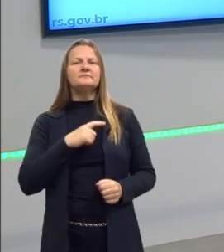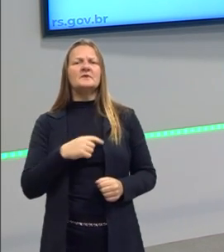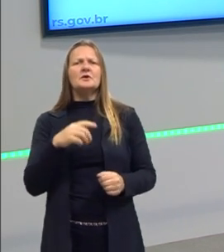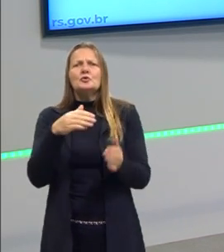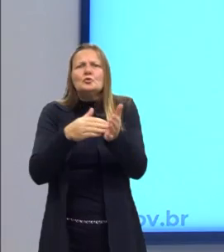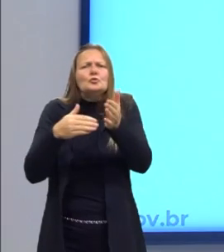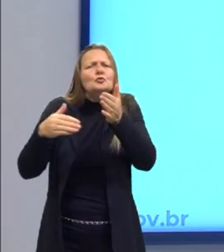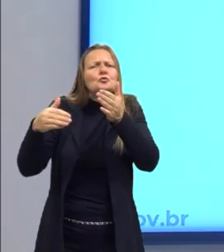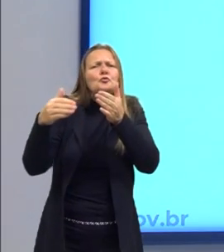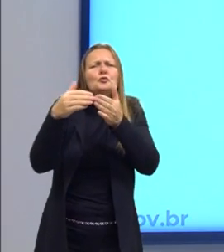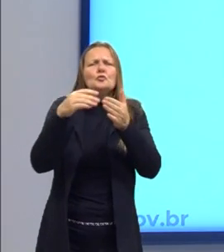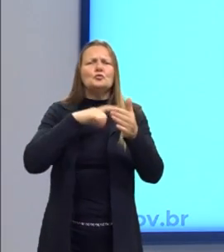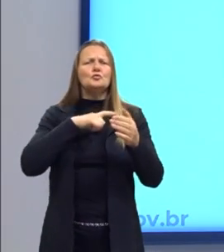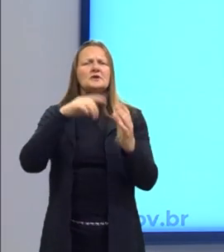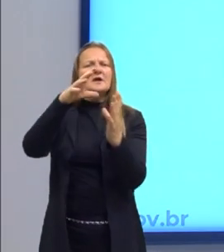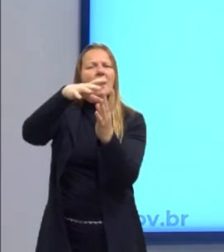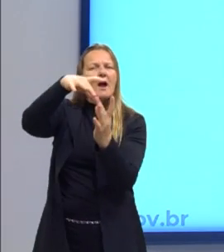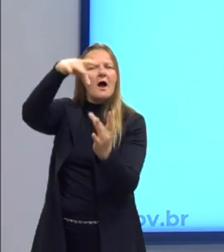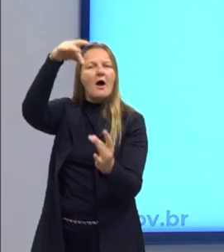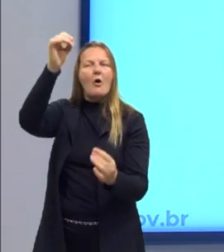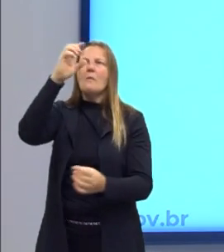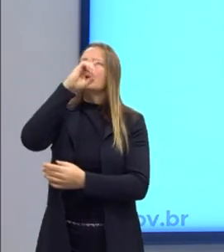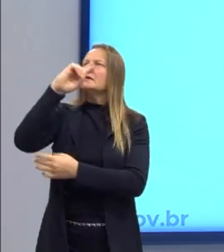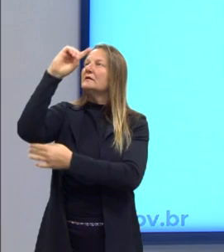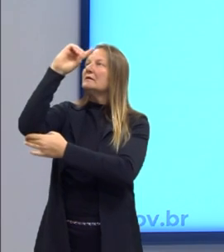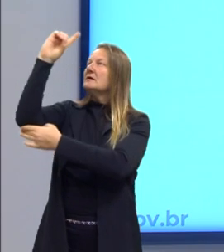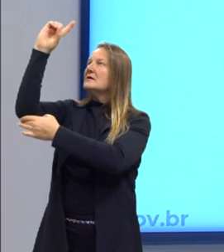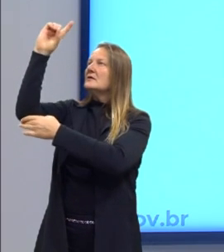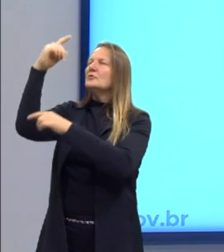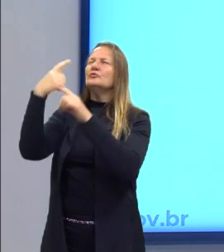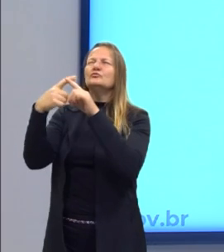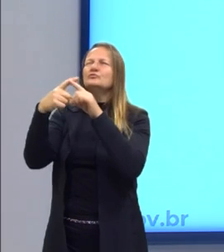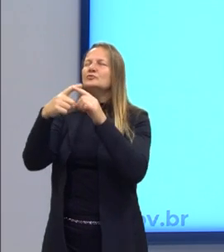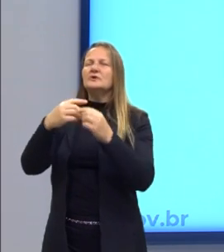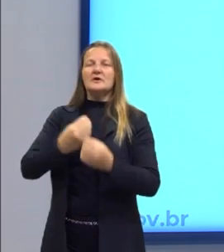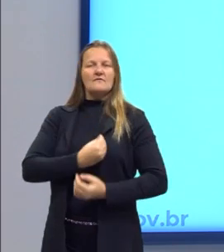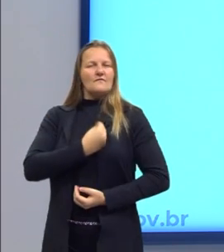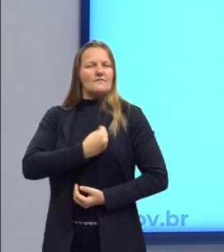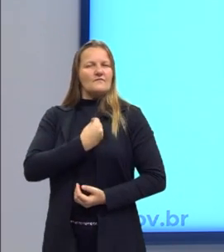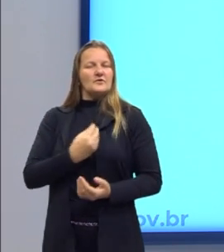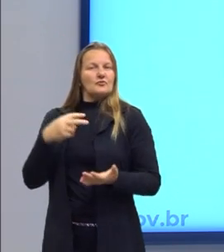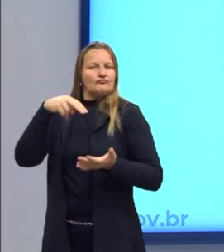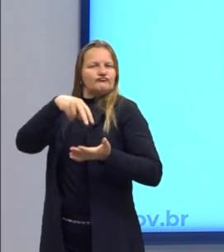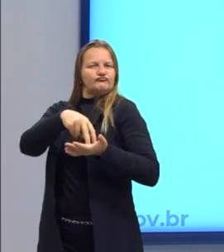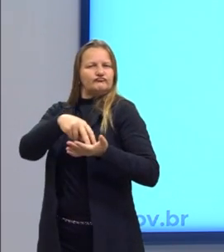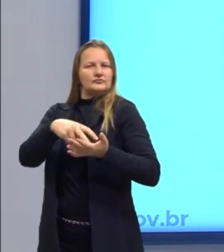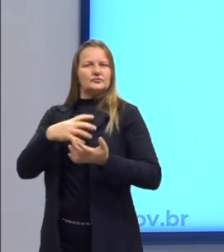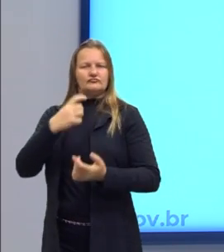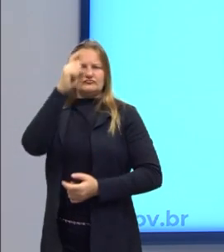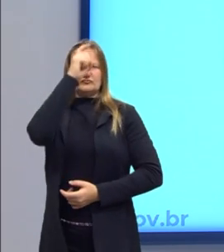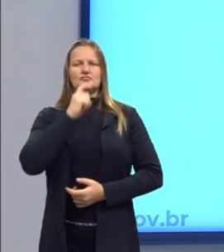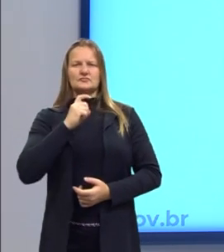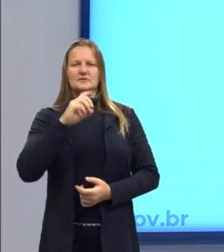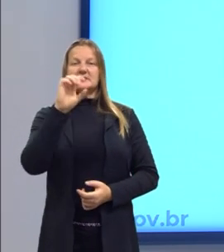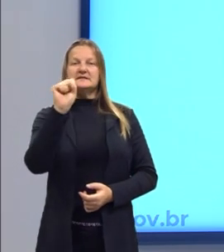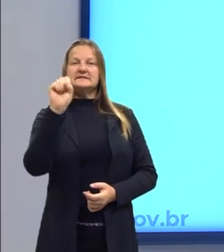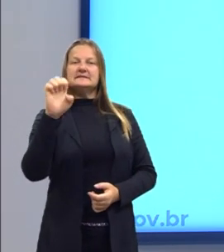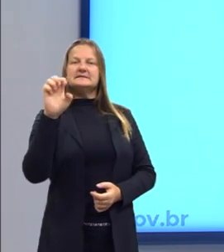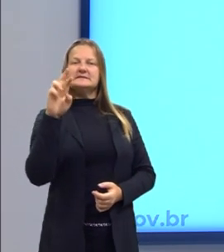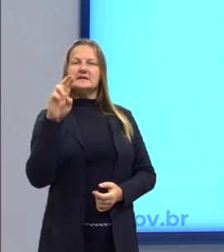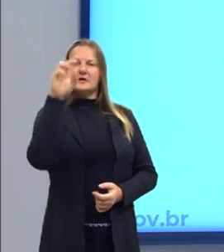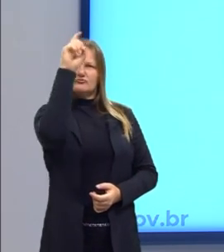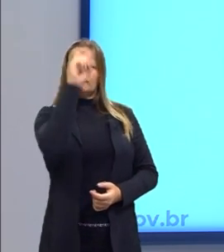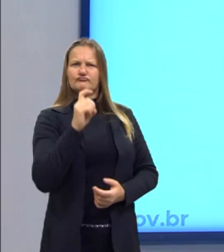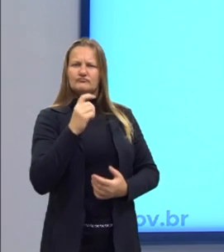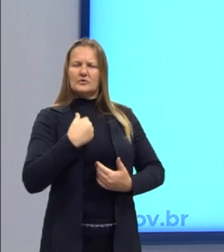existe, a alma, Deus, a finalidade da existência e o ser enquanto ser, por exemplo, são